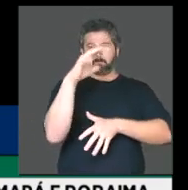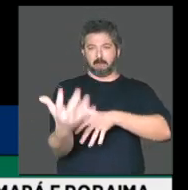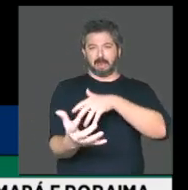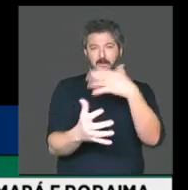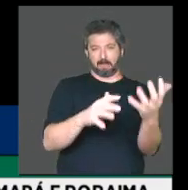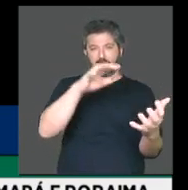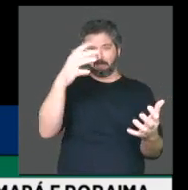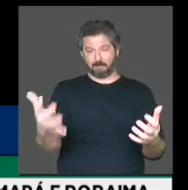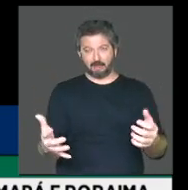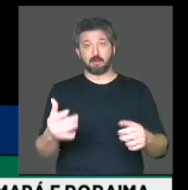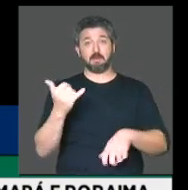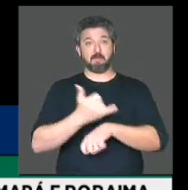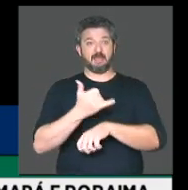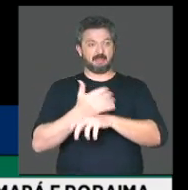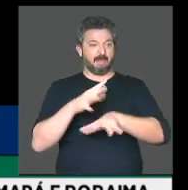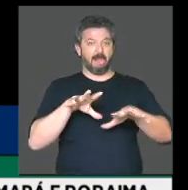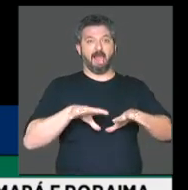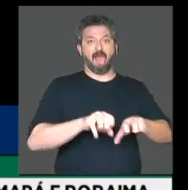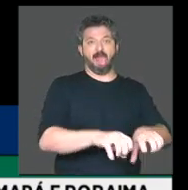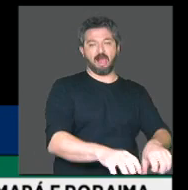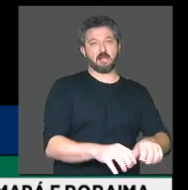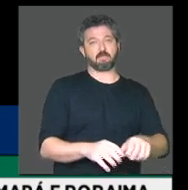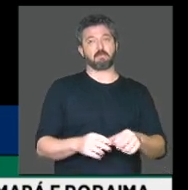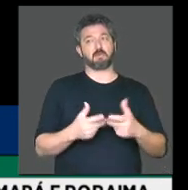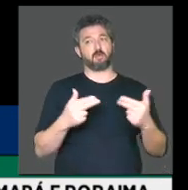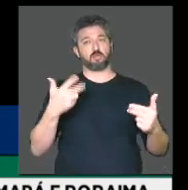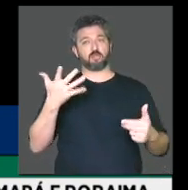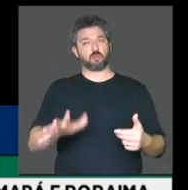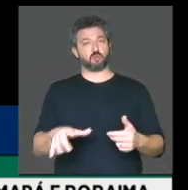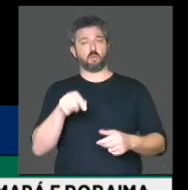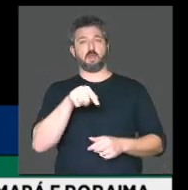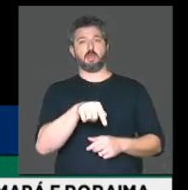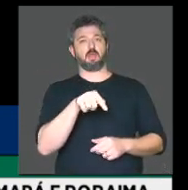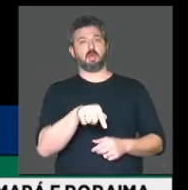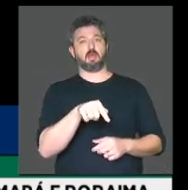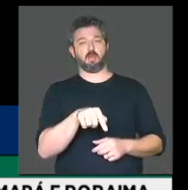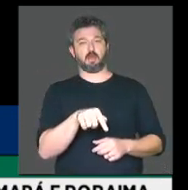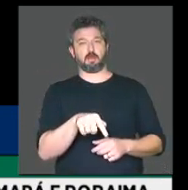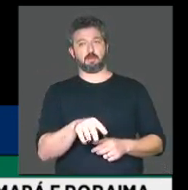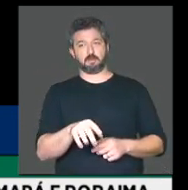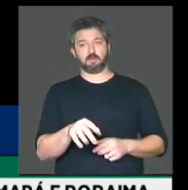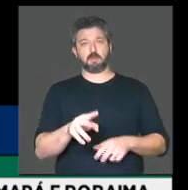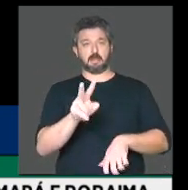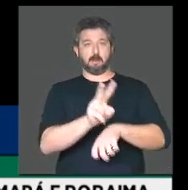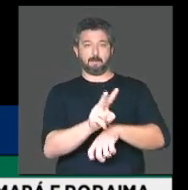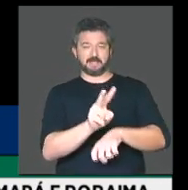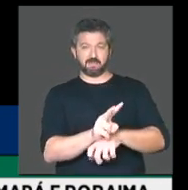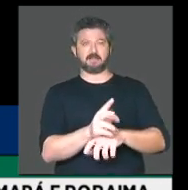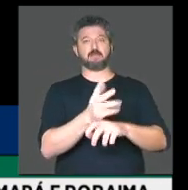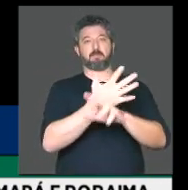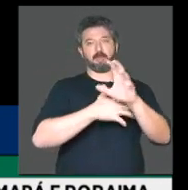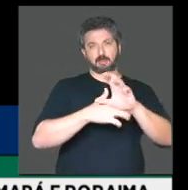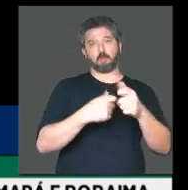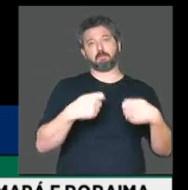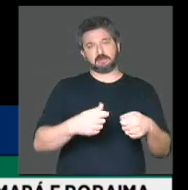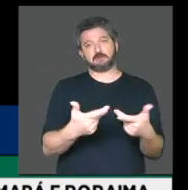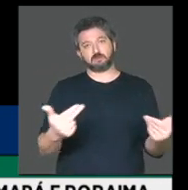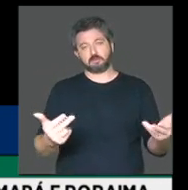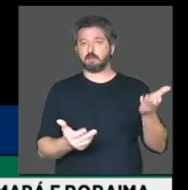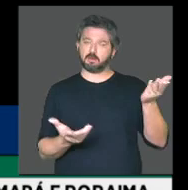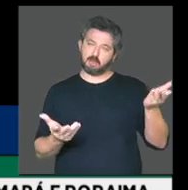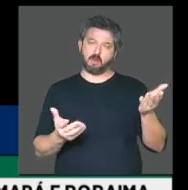pode aumentar a mineração, pode aumentar coisas que nós não queremos, principalmente se esse passado recente do país, presidente. Então, por isso,